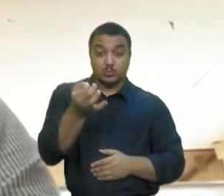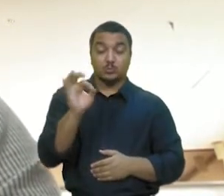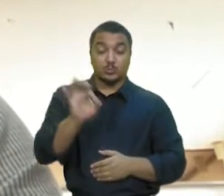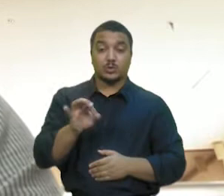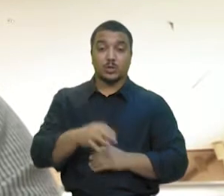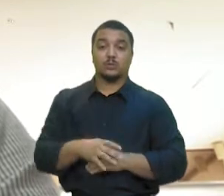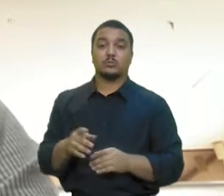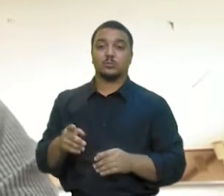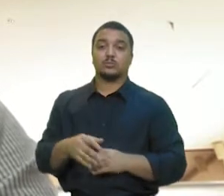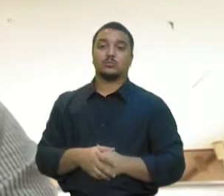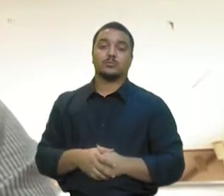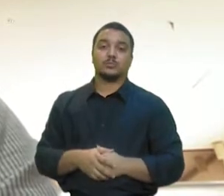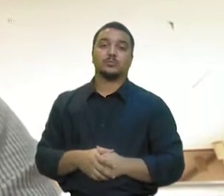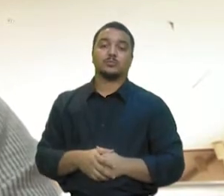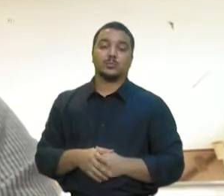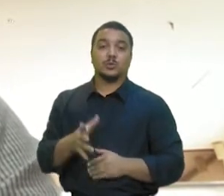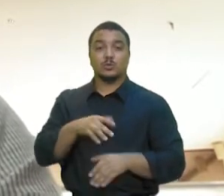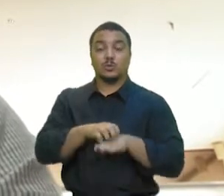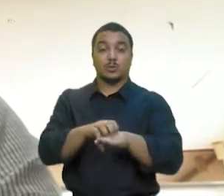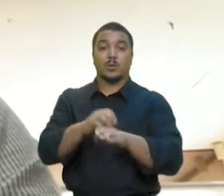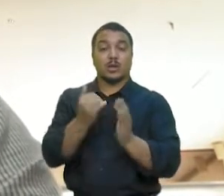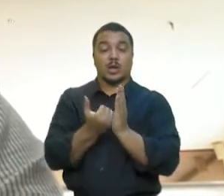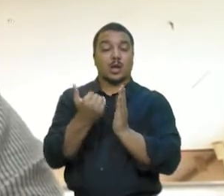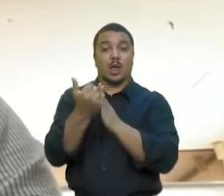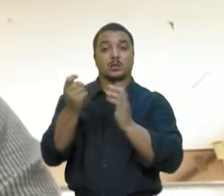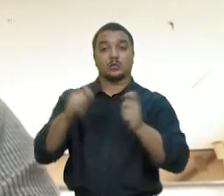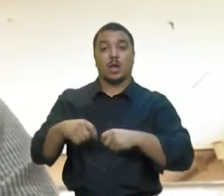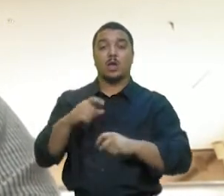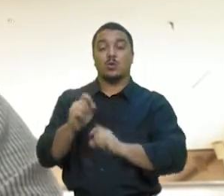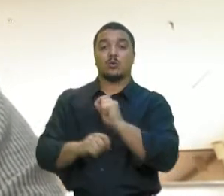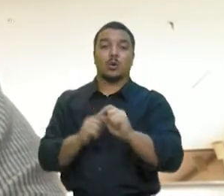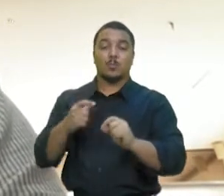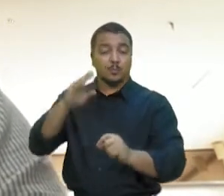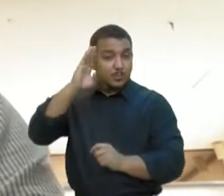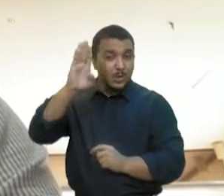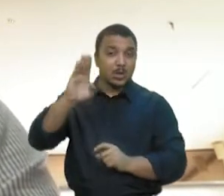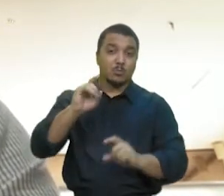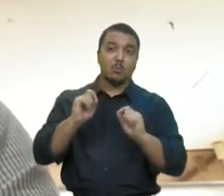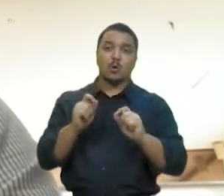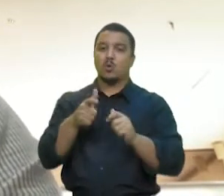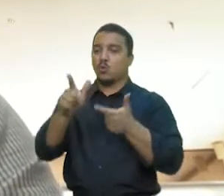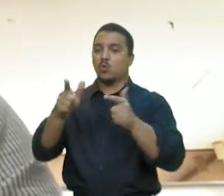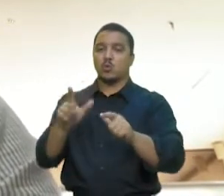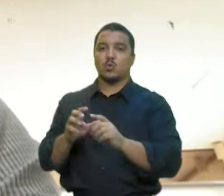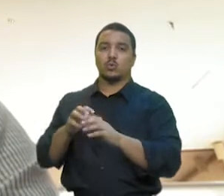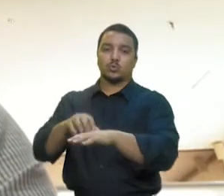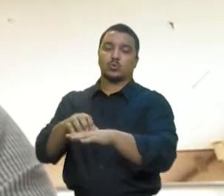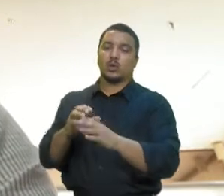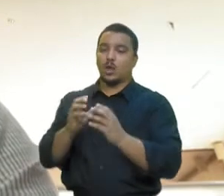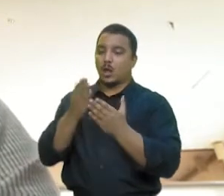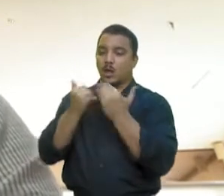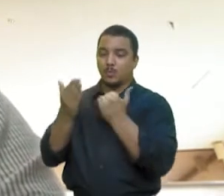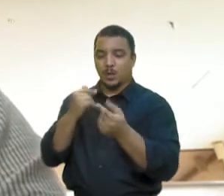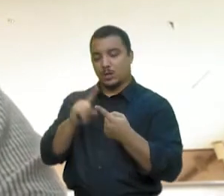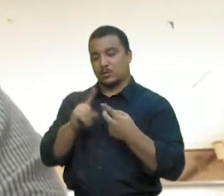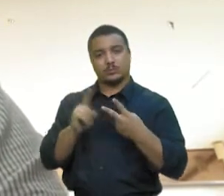transportes. Encarecendo-se em cadeia, principalmente outros segmentos, como a de alimentos,